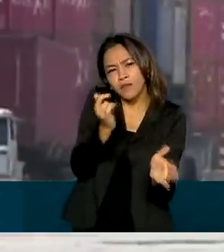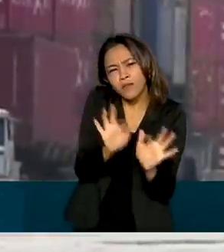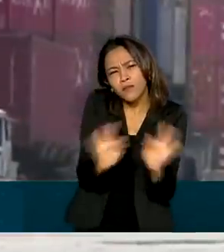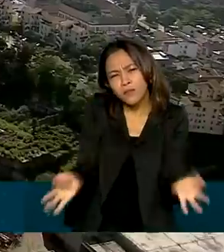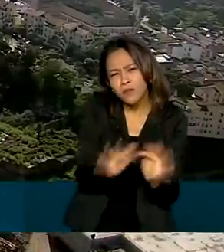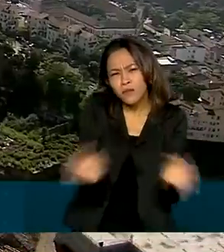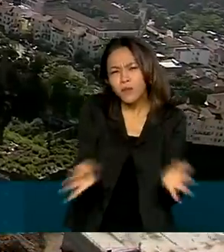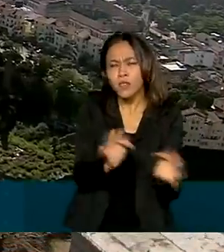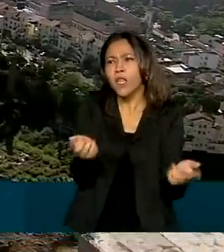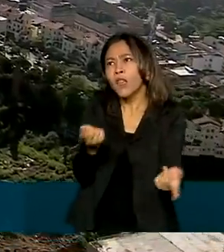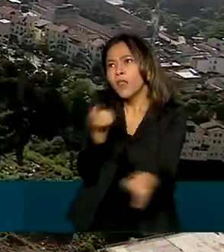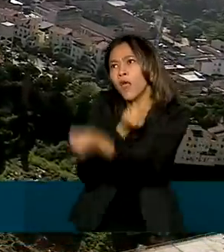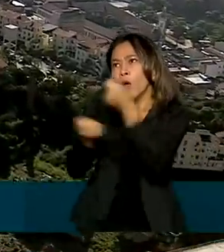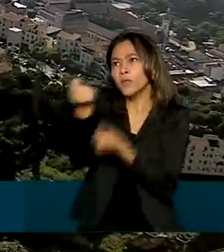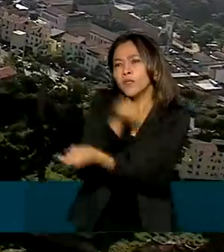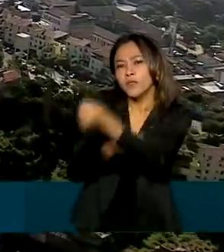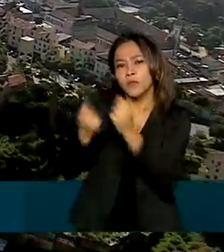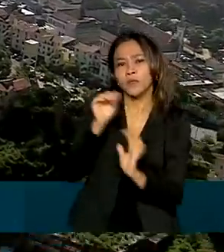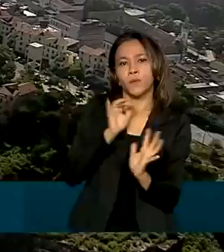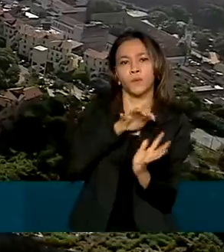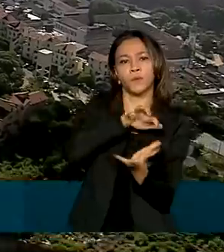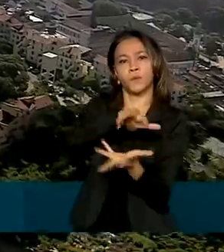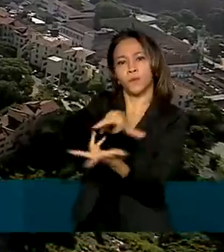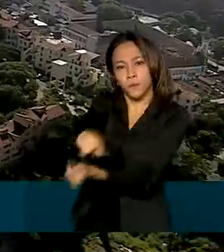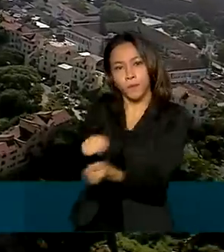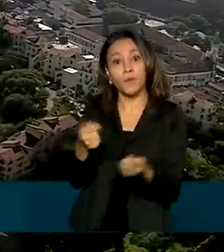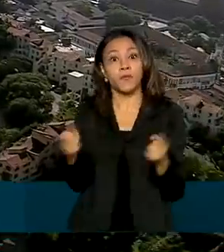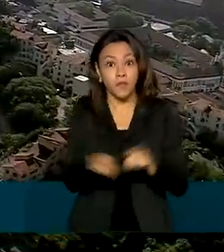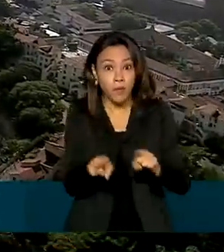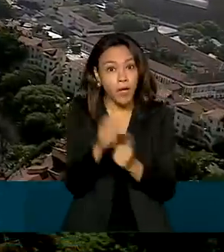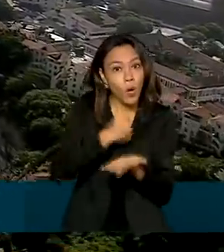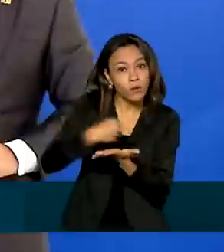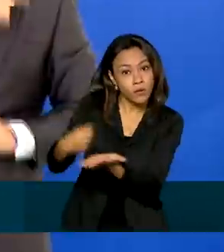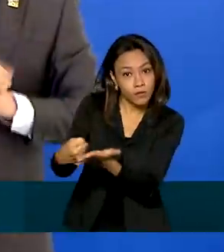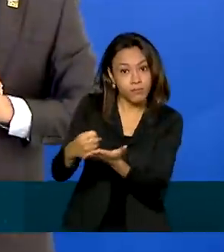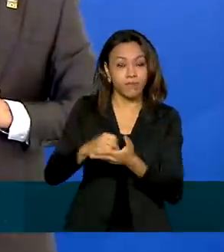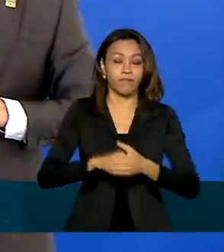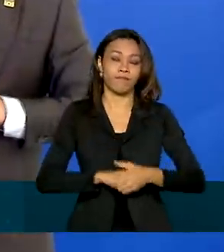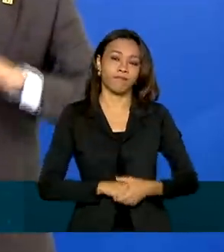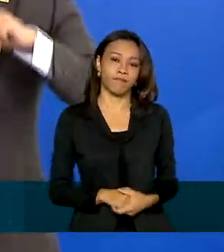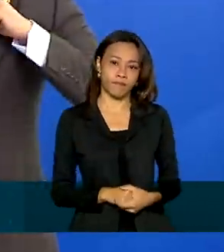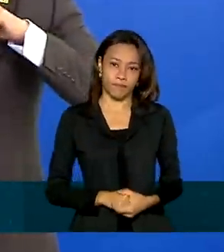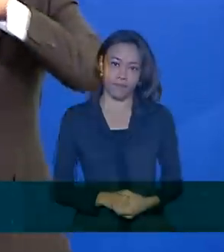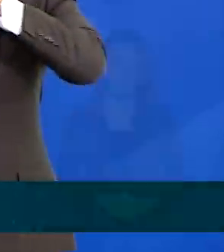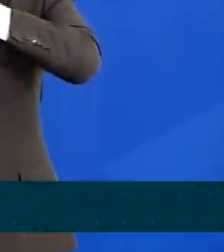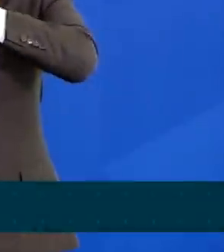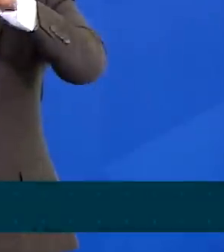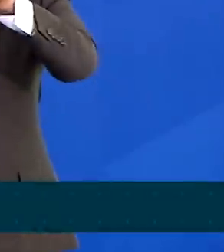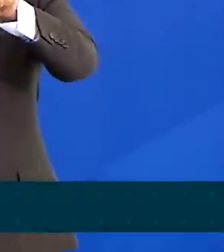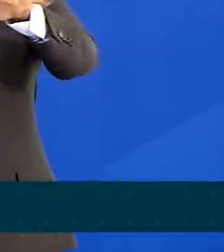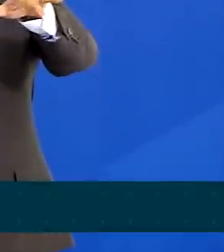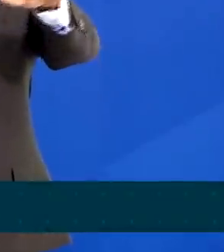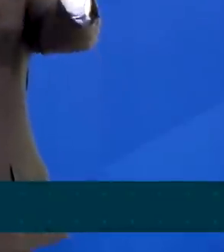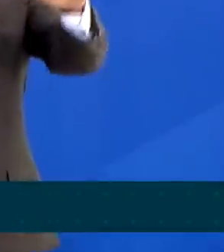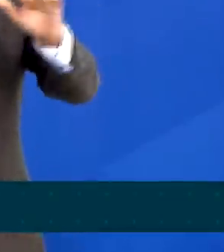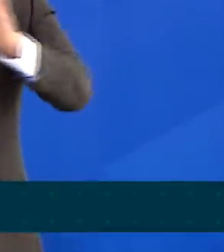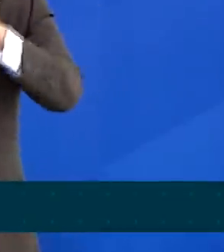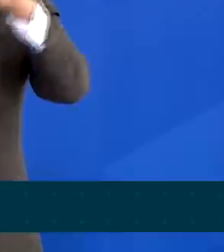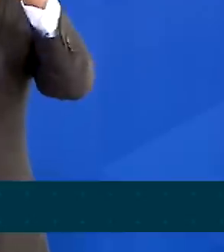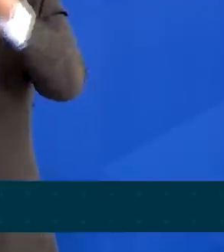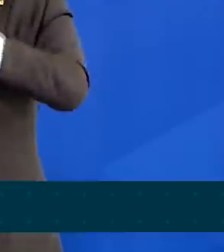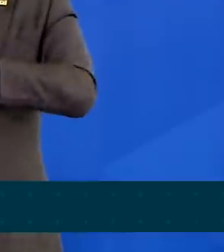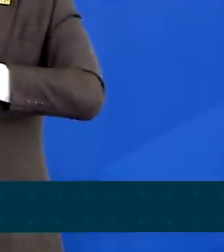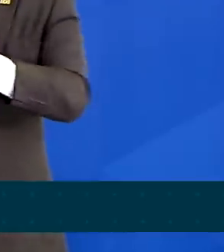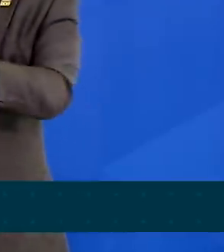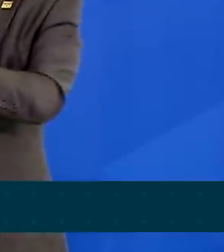processos nas negociações internacionais e na execução de contratos. Essas medidas também terão um impacto